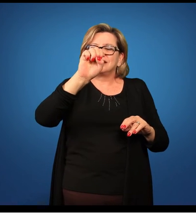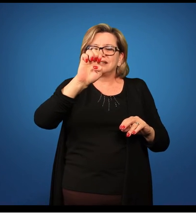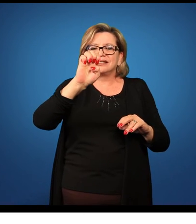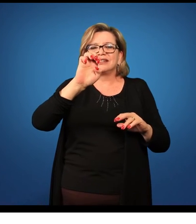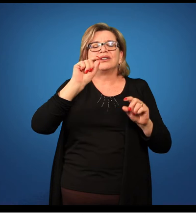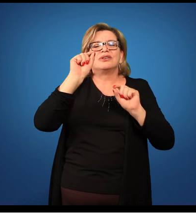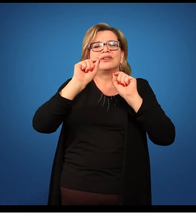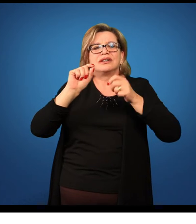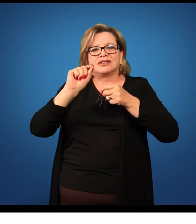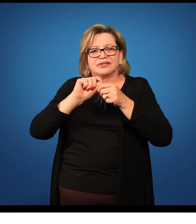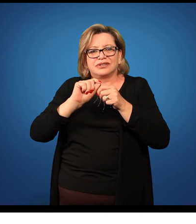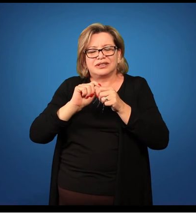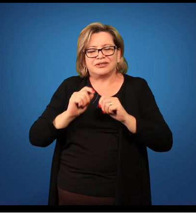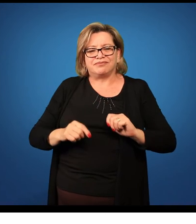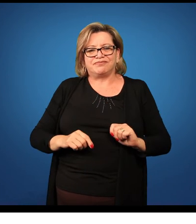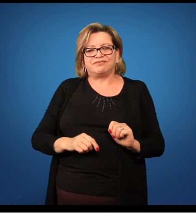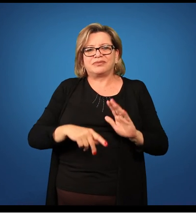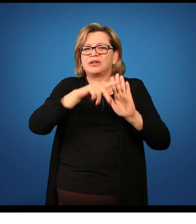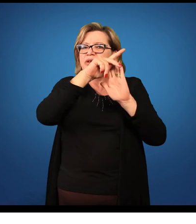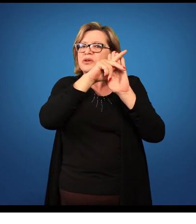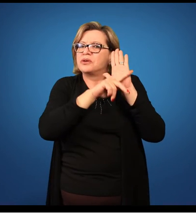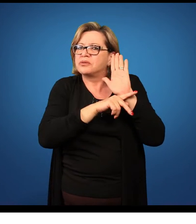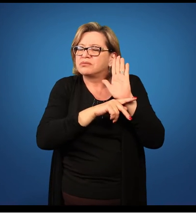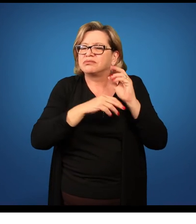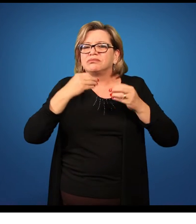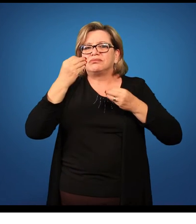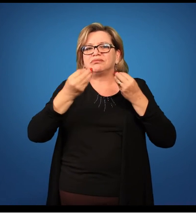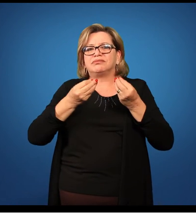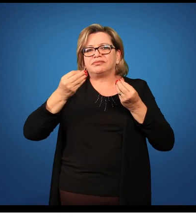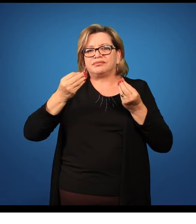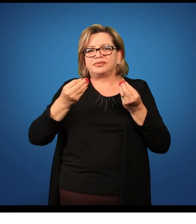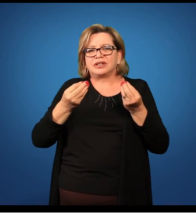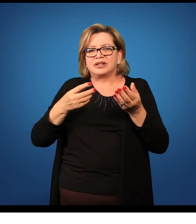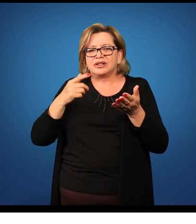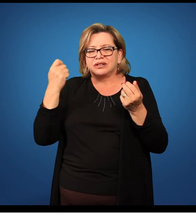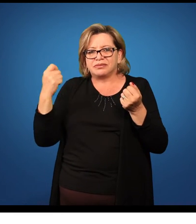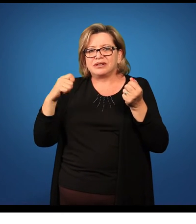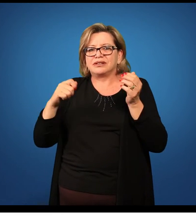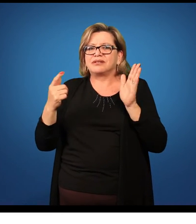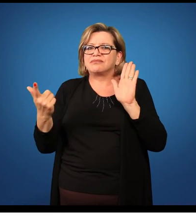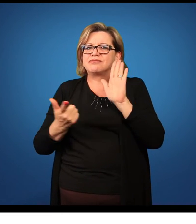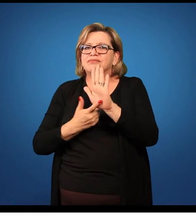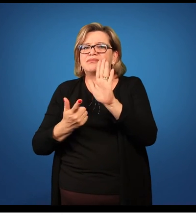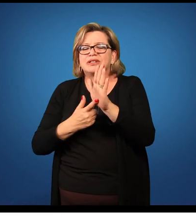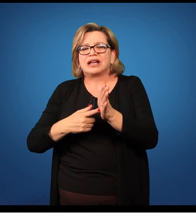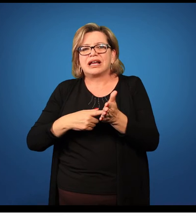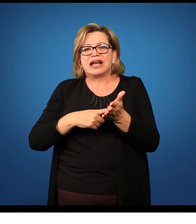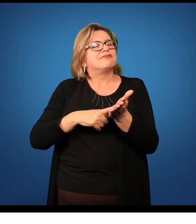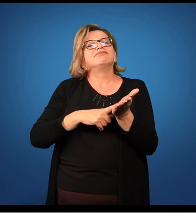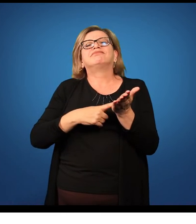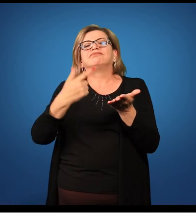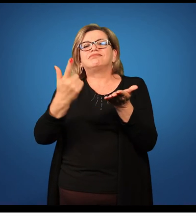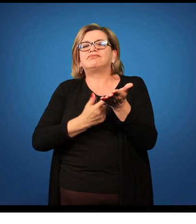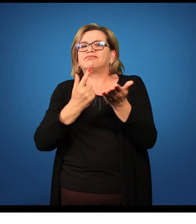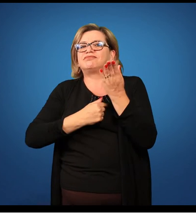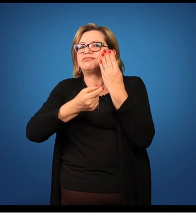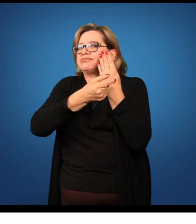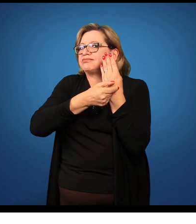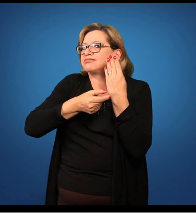aula. Qual o material